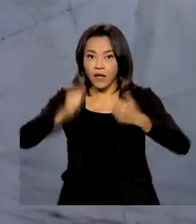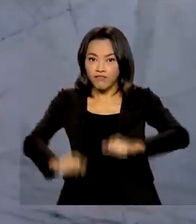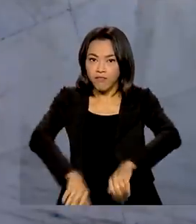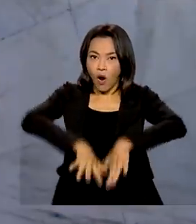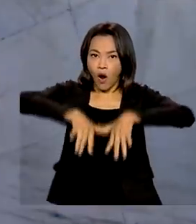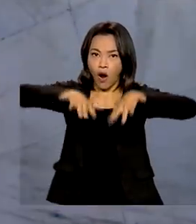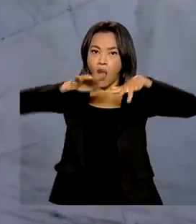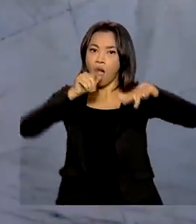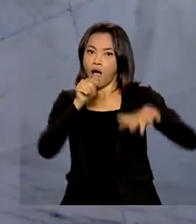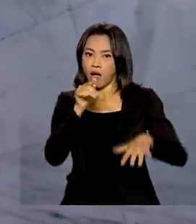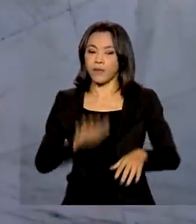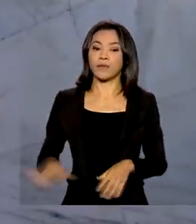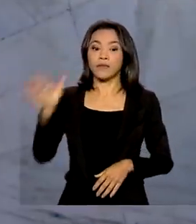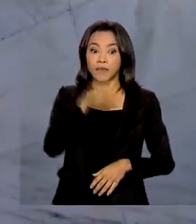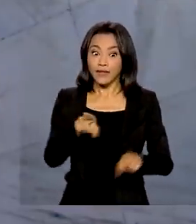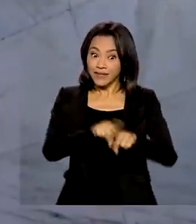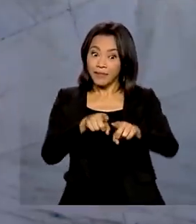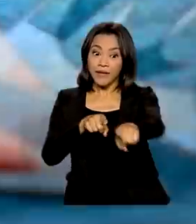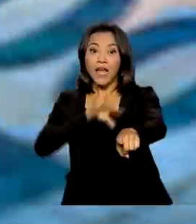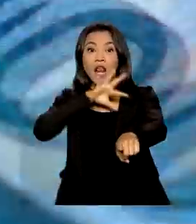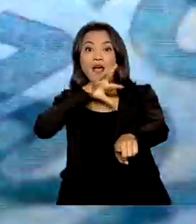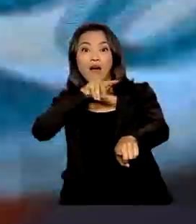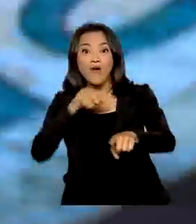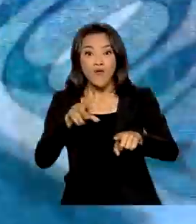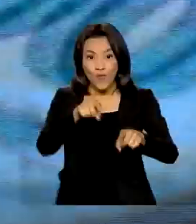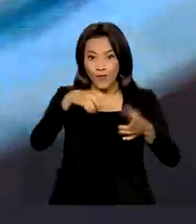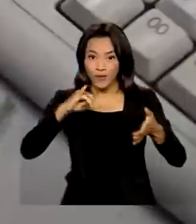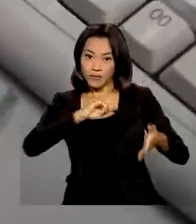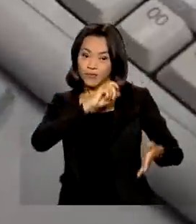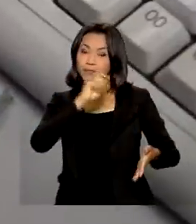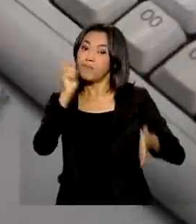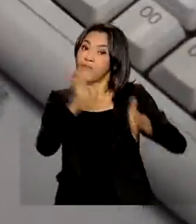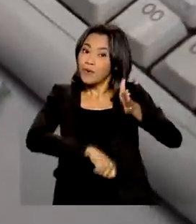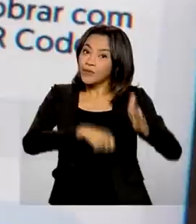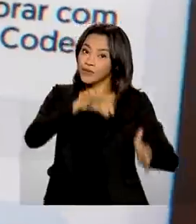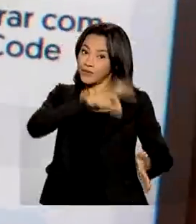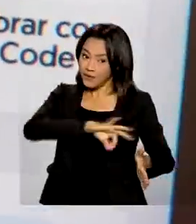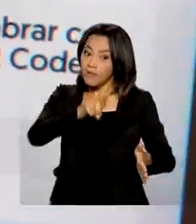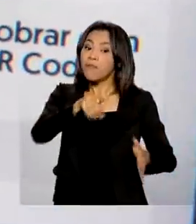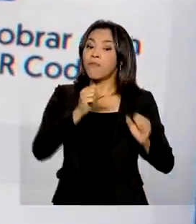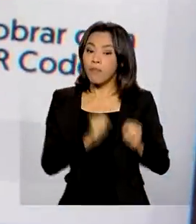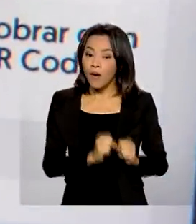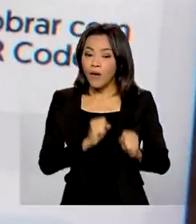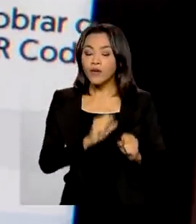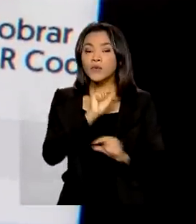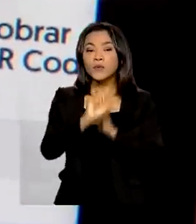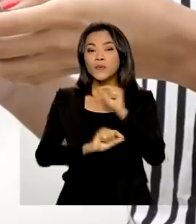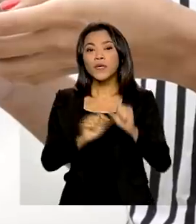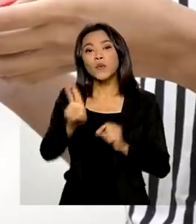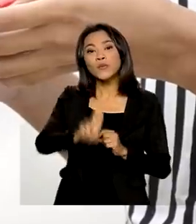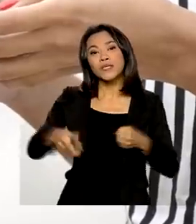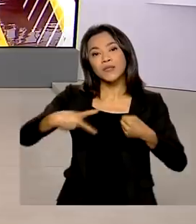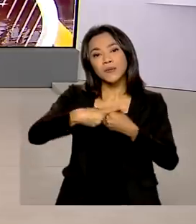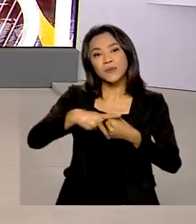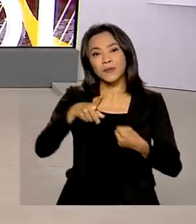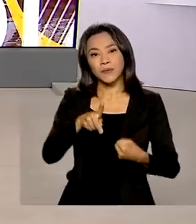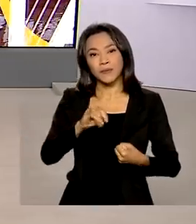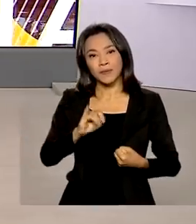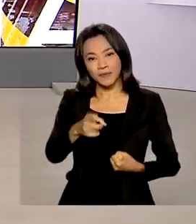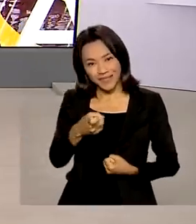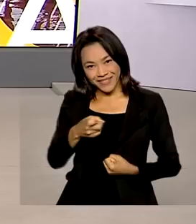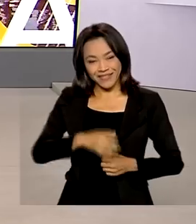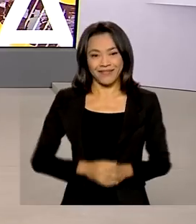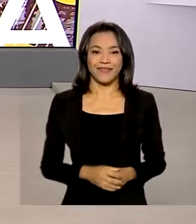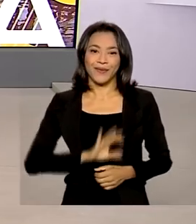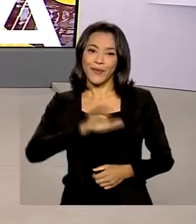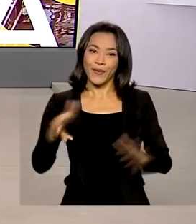Novidade no imposto de renda da pessoa física. A restituição e o pagamento poderão ser feitos pela conta do PIX. A